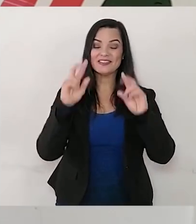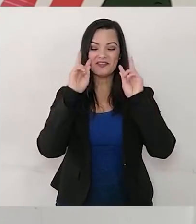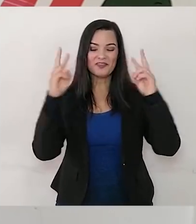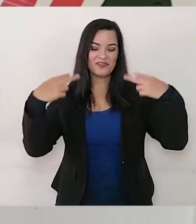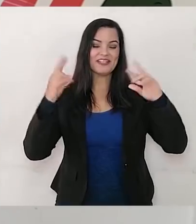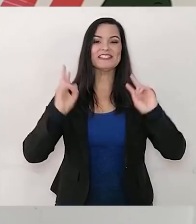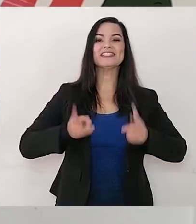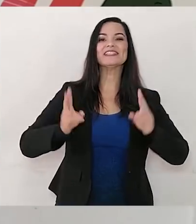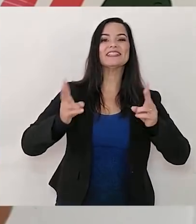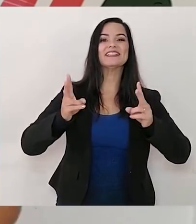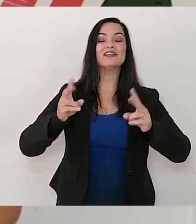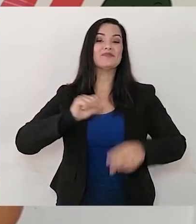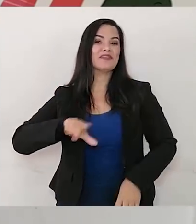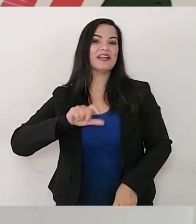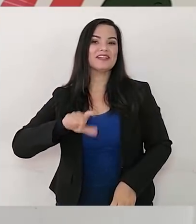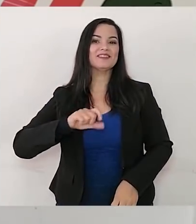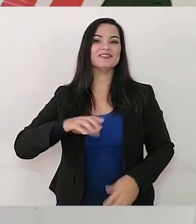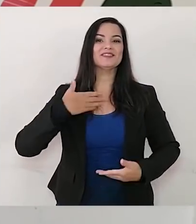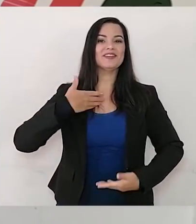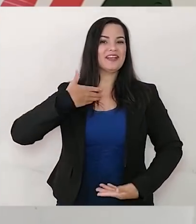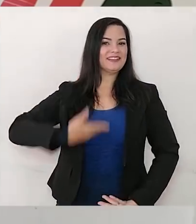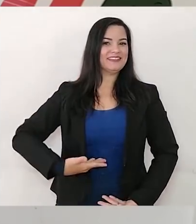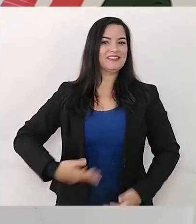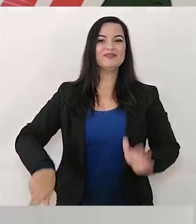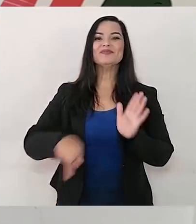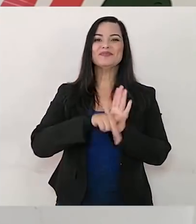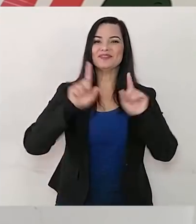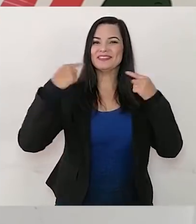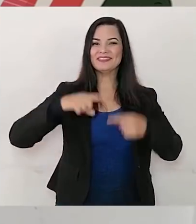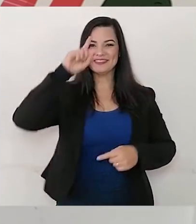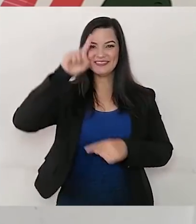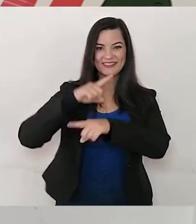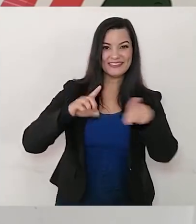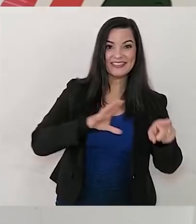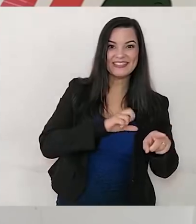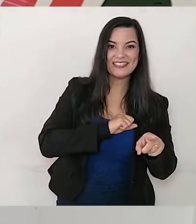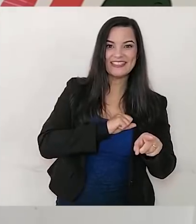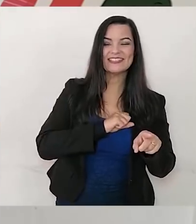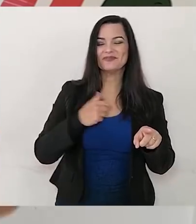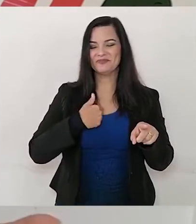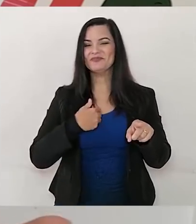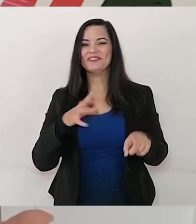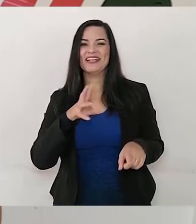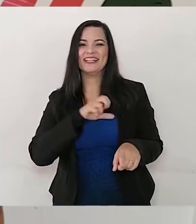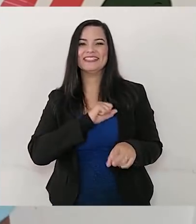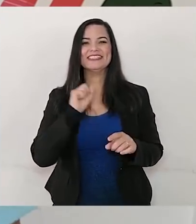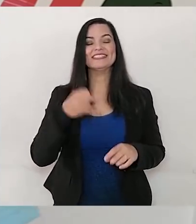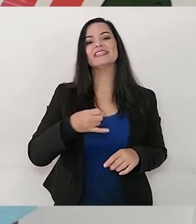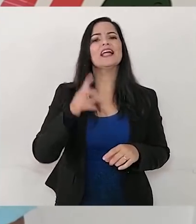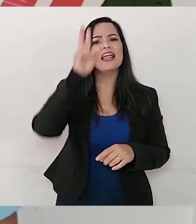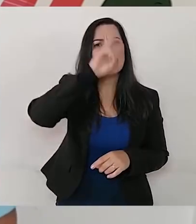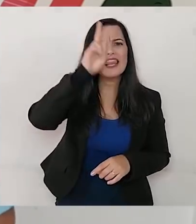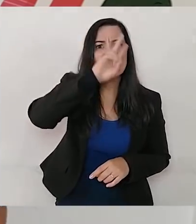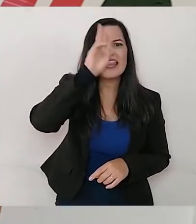sempre de azul com a camiseta dos desafios do dia. Vocês gostaram? Eu amei! Vocês lembram do caso